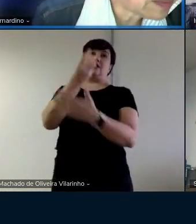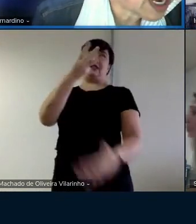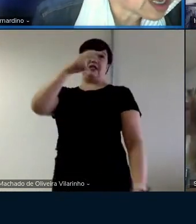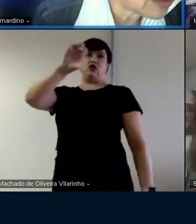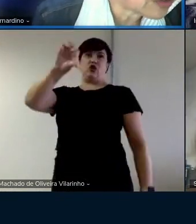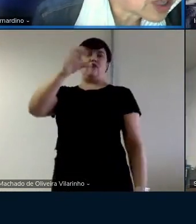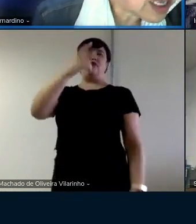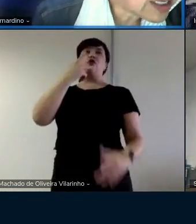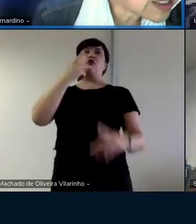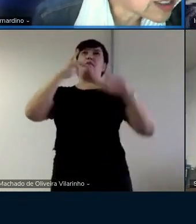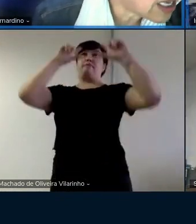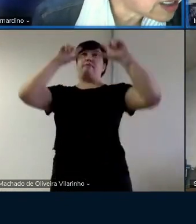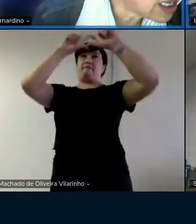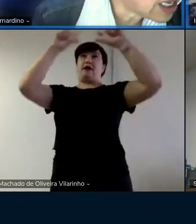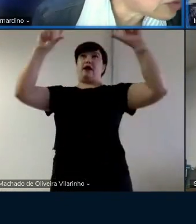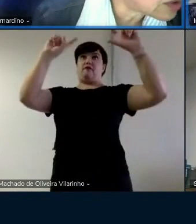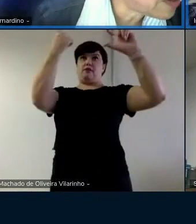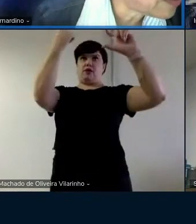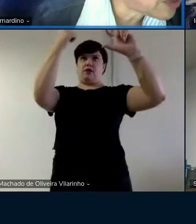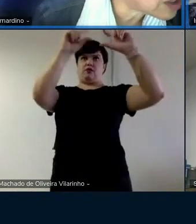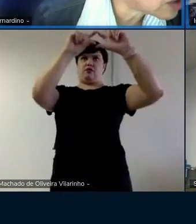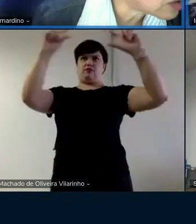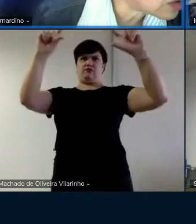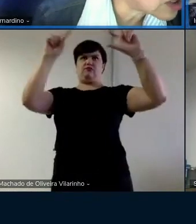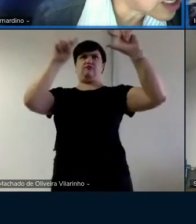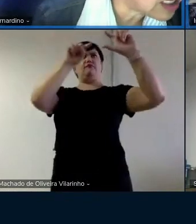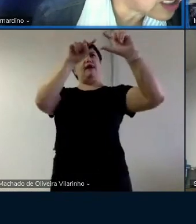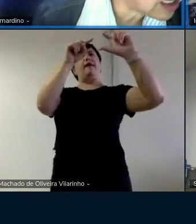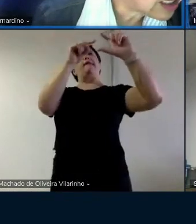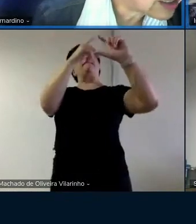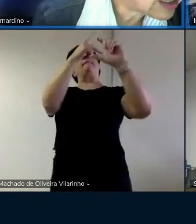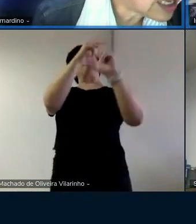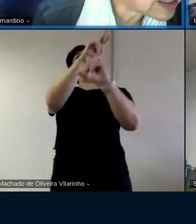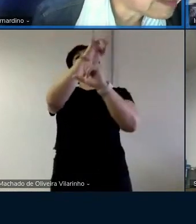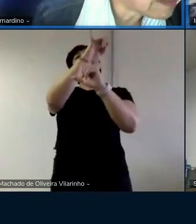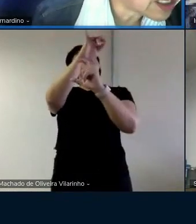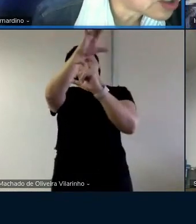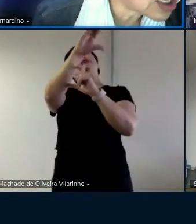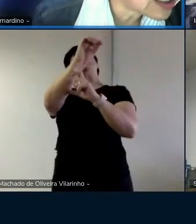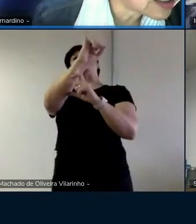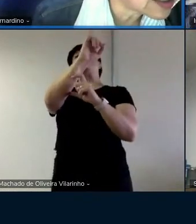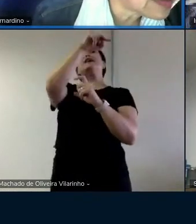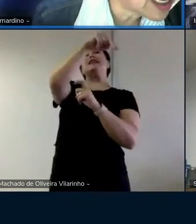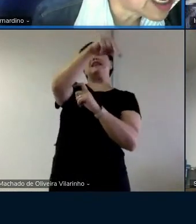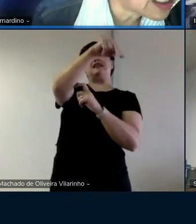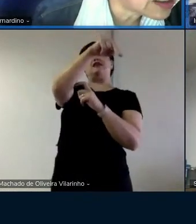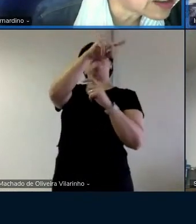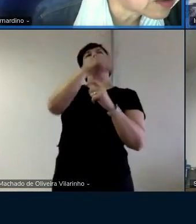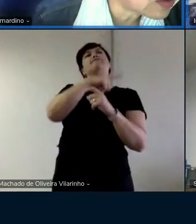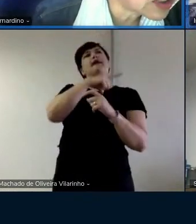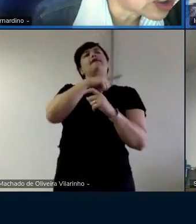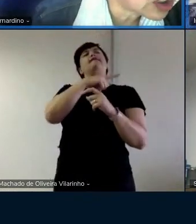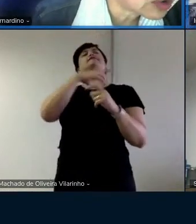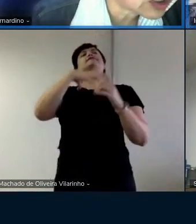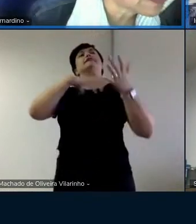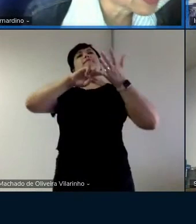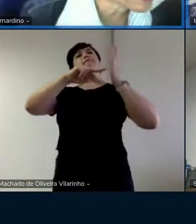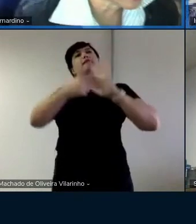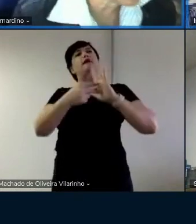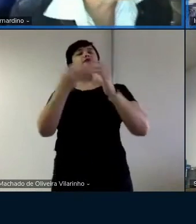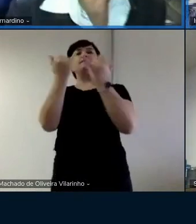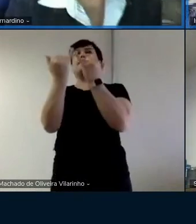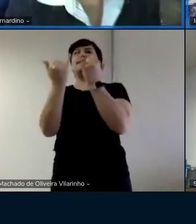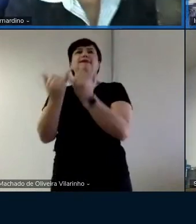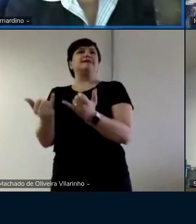bem no primeiro parágrafo. Em C e D, os prefixos, em, tem semânticas semelhantes no sentido de